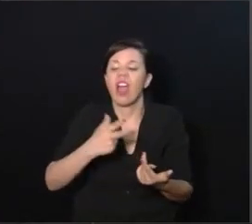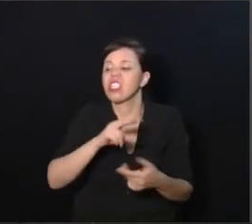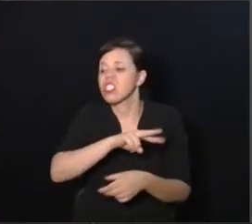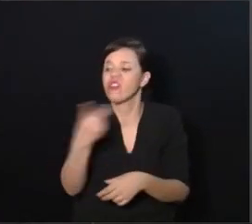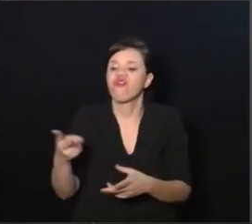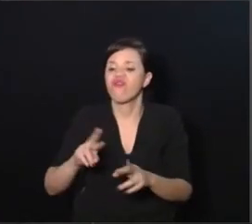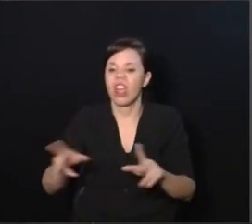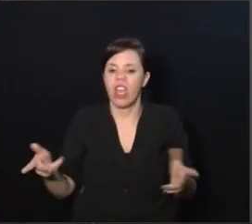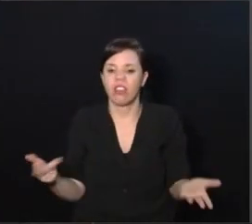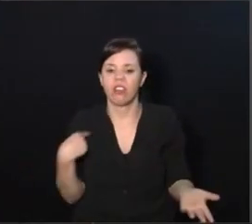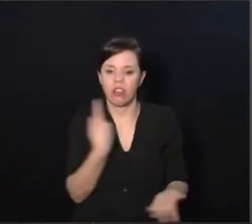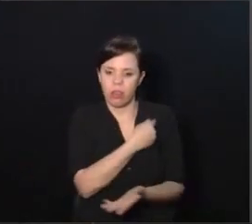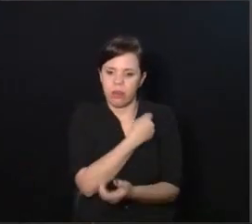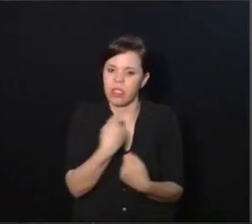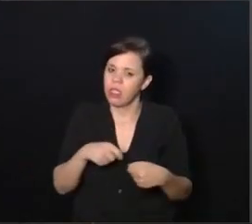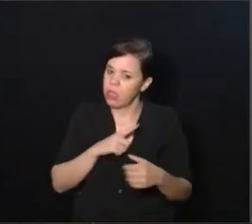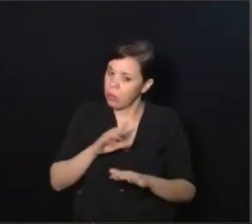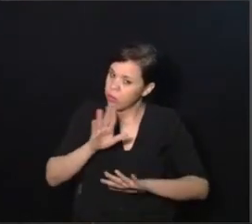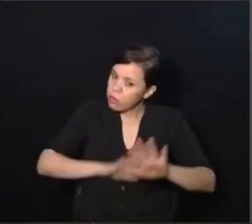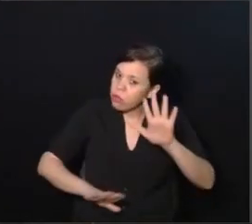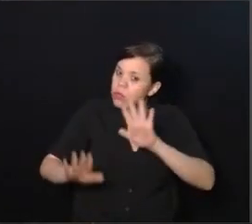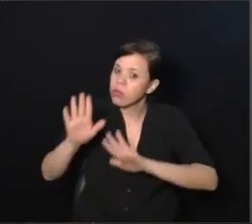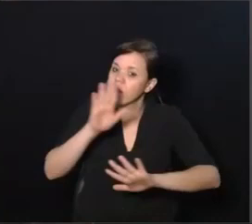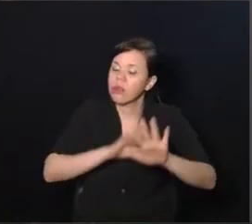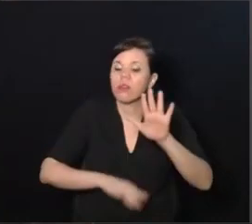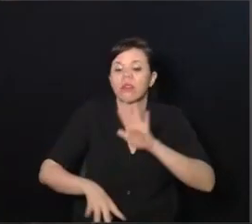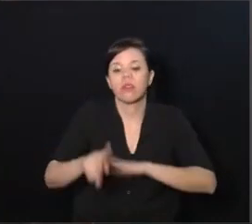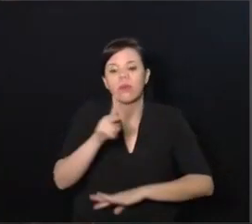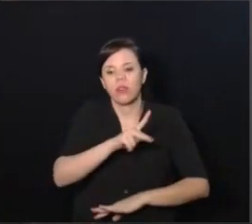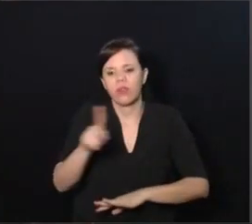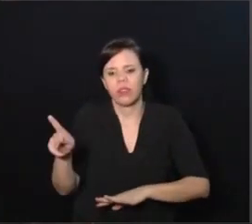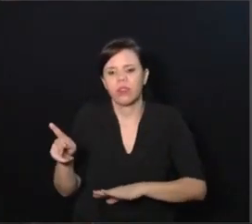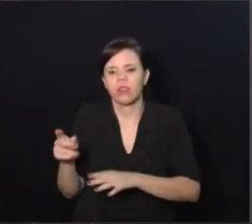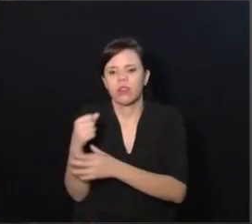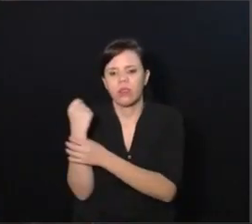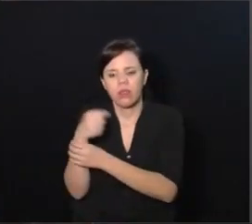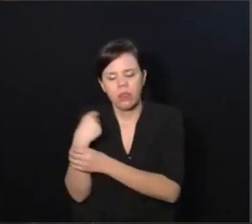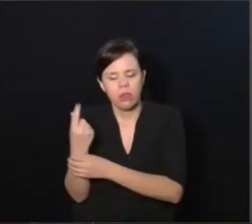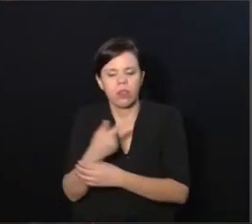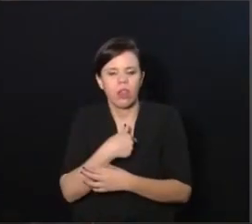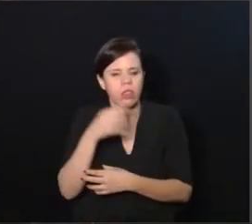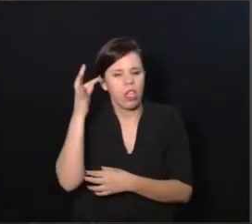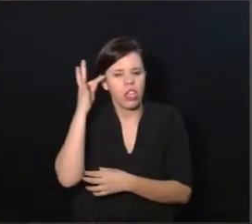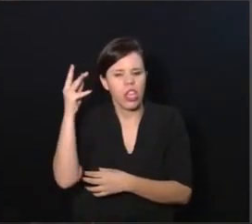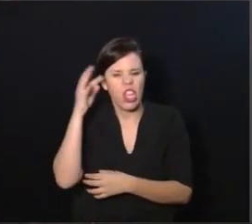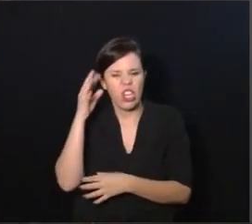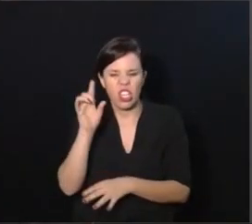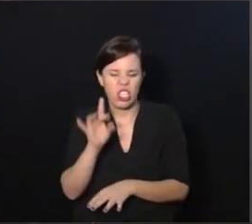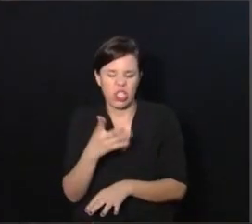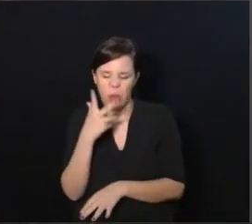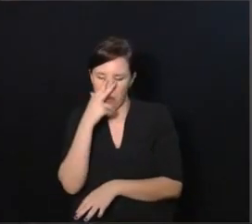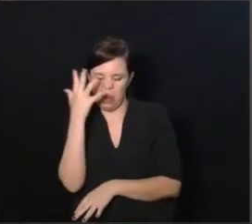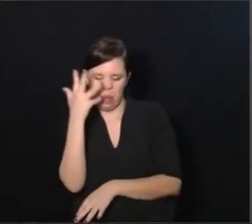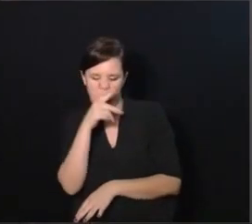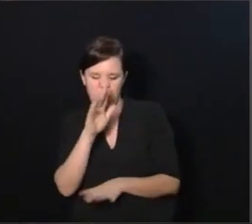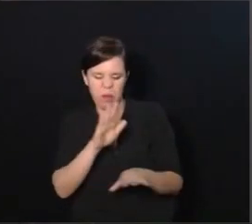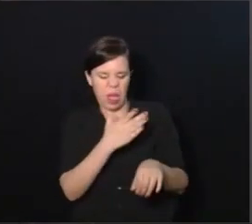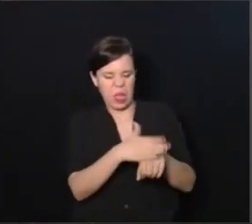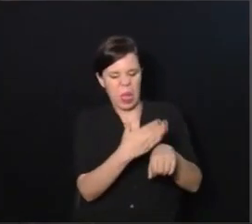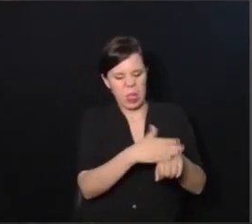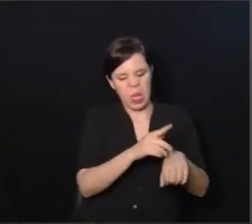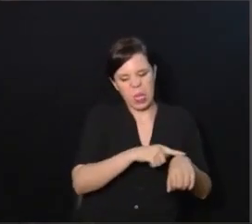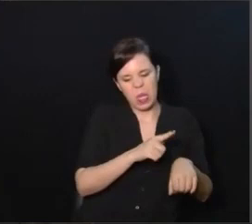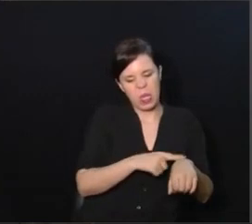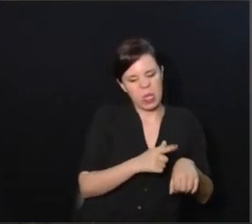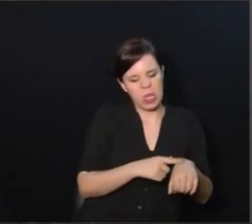Então, a gente precisa ter bastante cuidado enquanto professores, terapeutas, para a nossa teoria não ser linda e na prática a gente chegar e fazer a